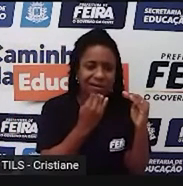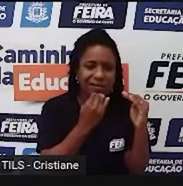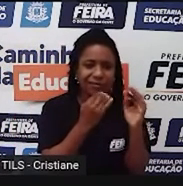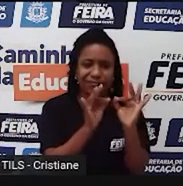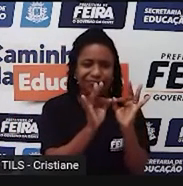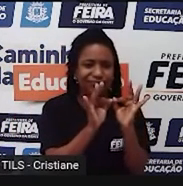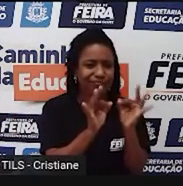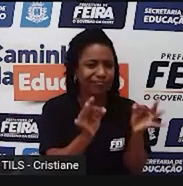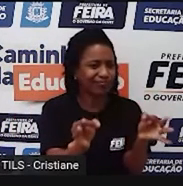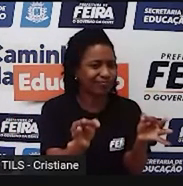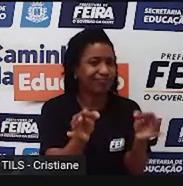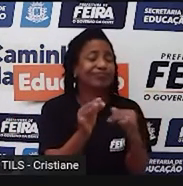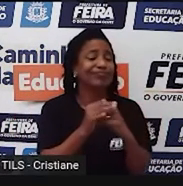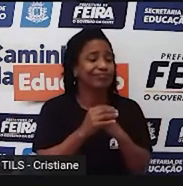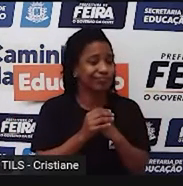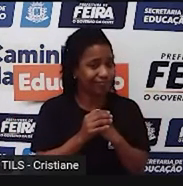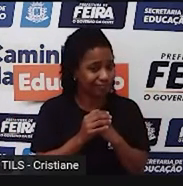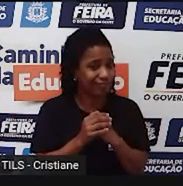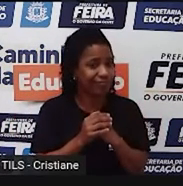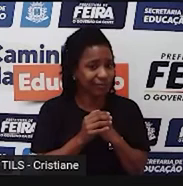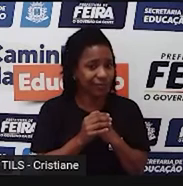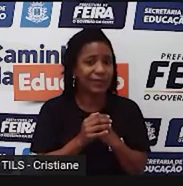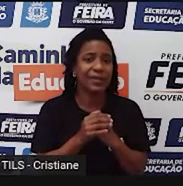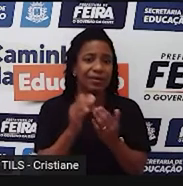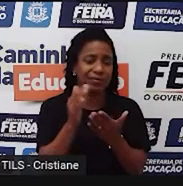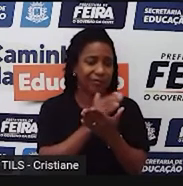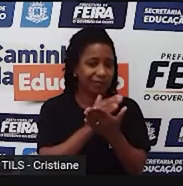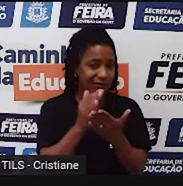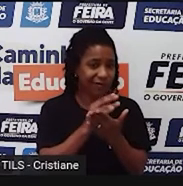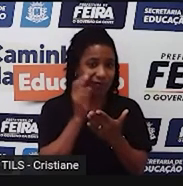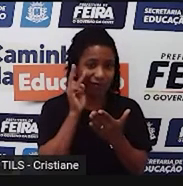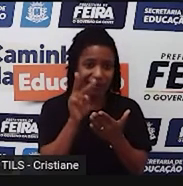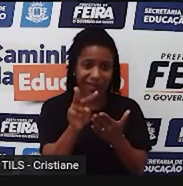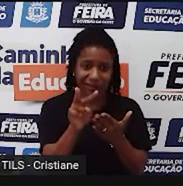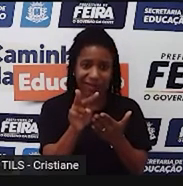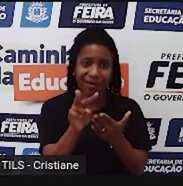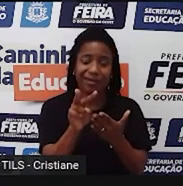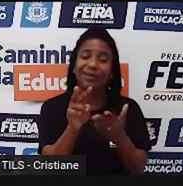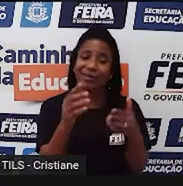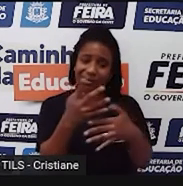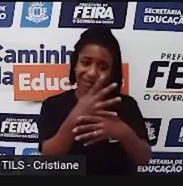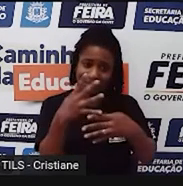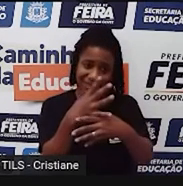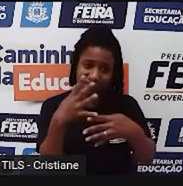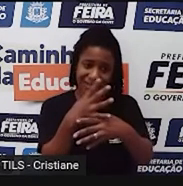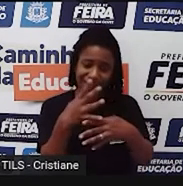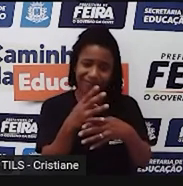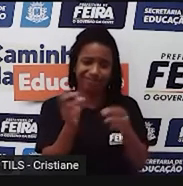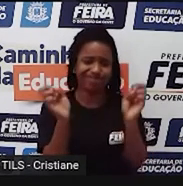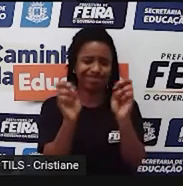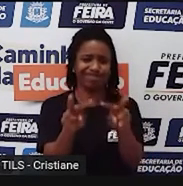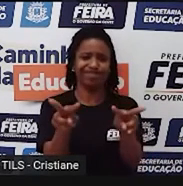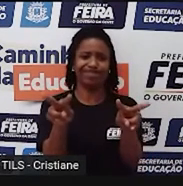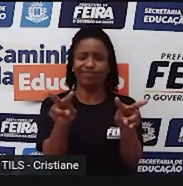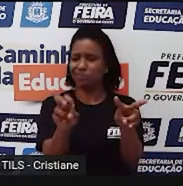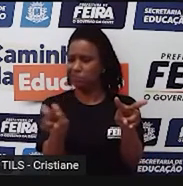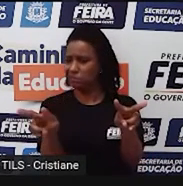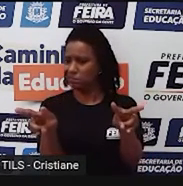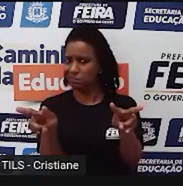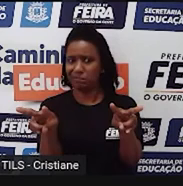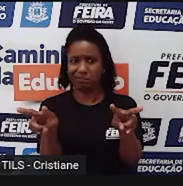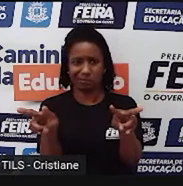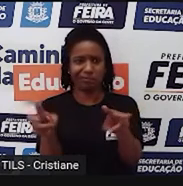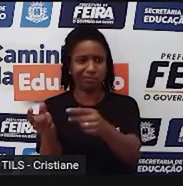luxuosos até, e tem cantos que, infelizmente, a sociedade passa por muitos